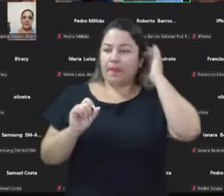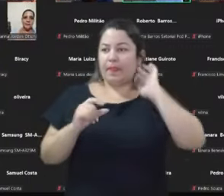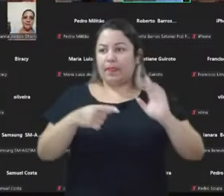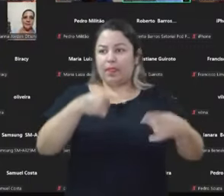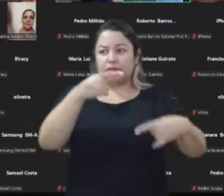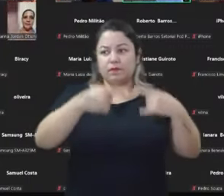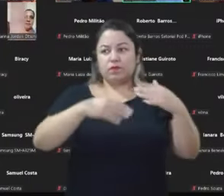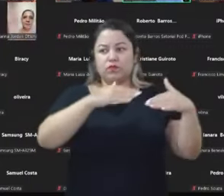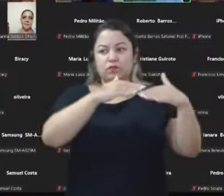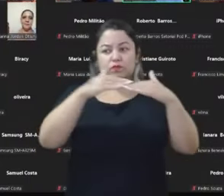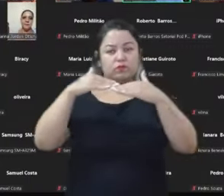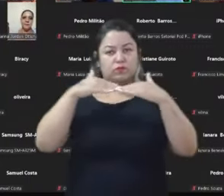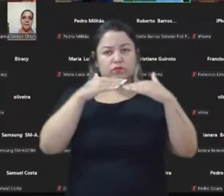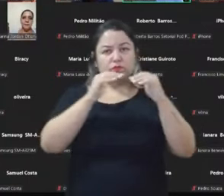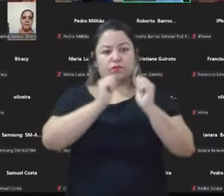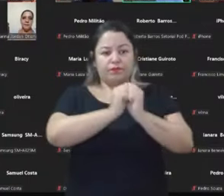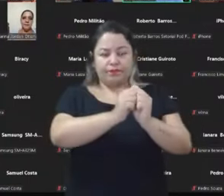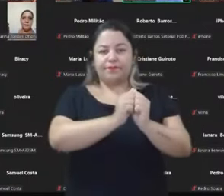disputa com eles,